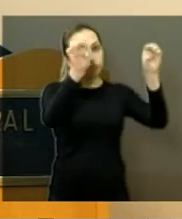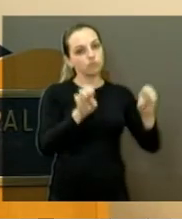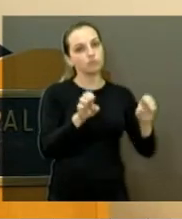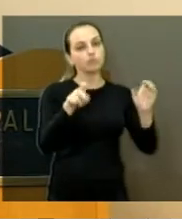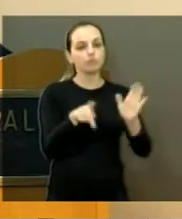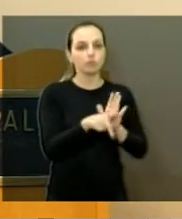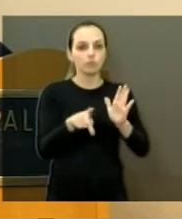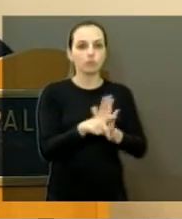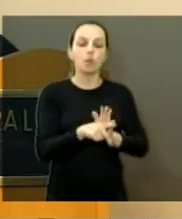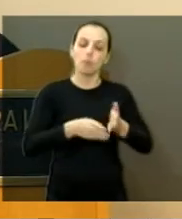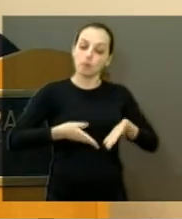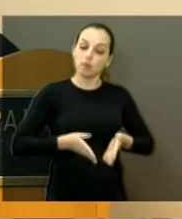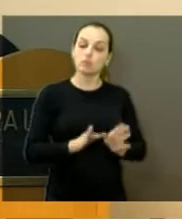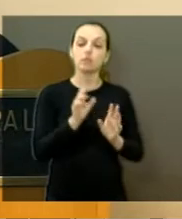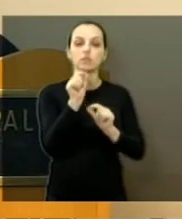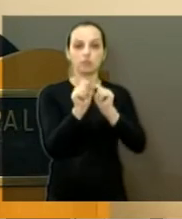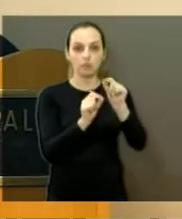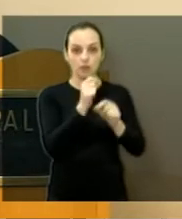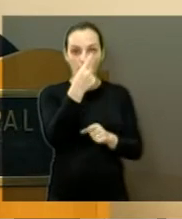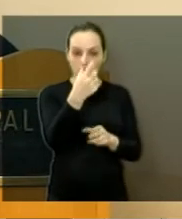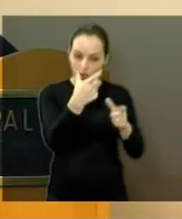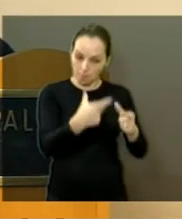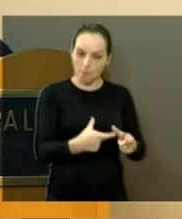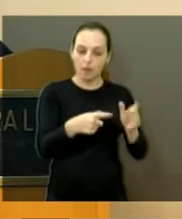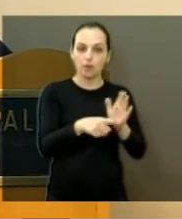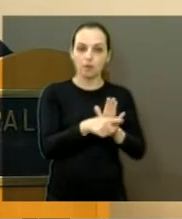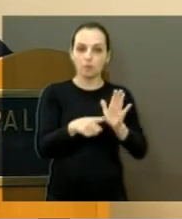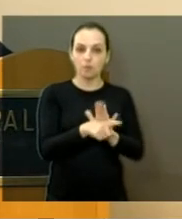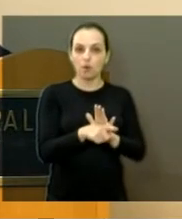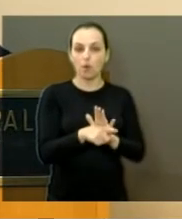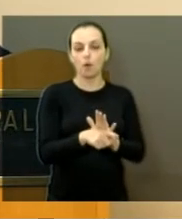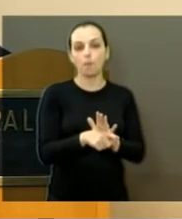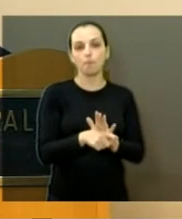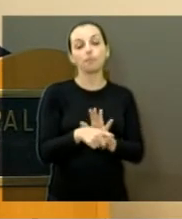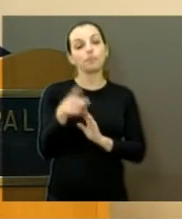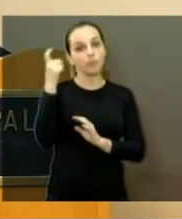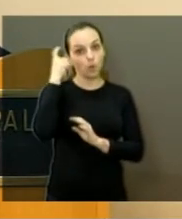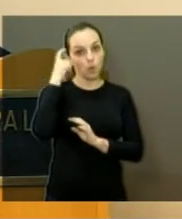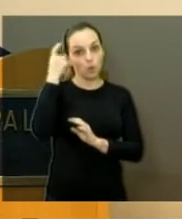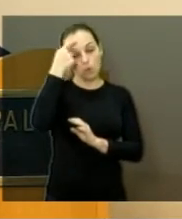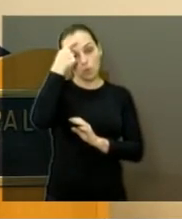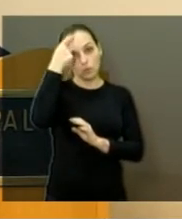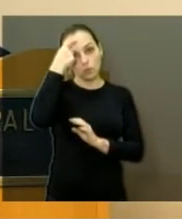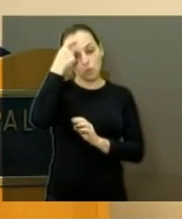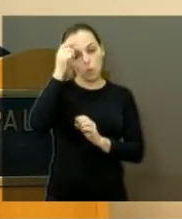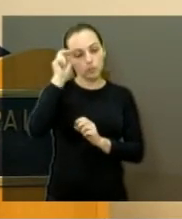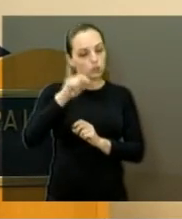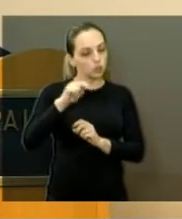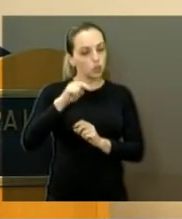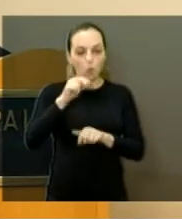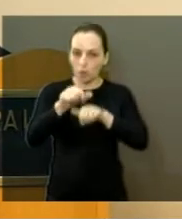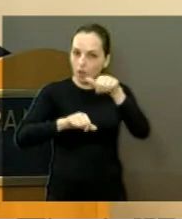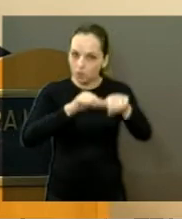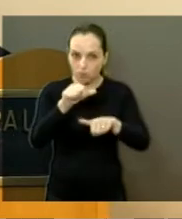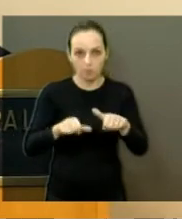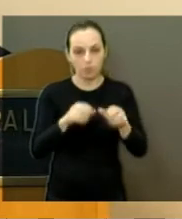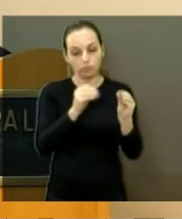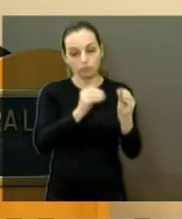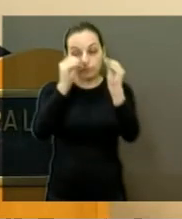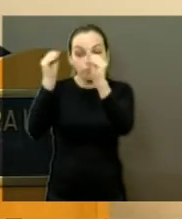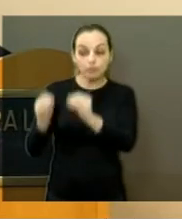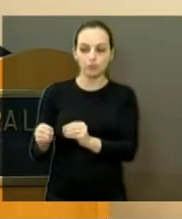eu bem dizendo, nasci ali. Mais um minuto, presidente. Claro. E eu sou consciente de falar. Ali eu nunca vou mudar dali. Ali eu posso